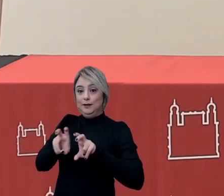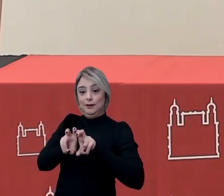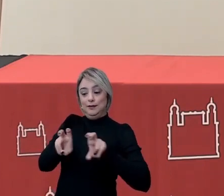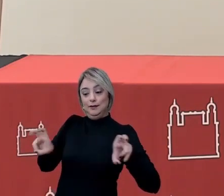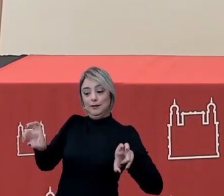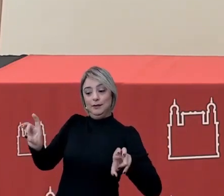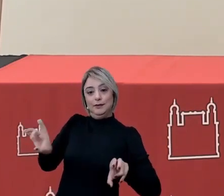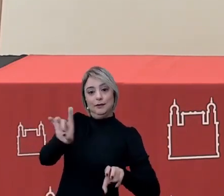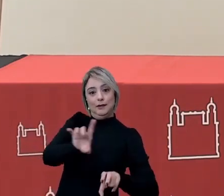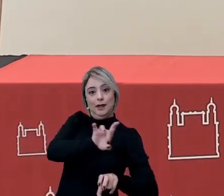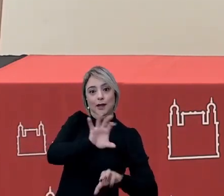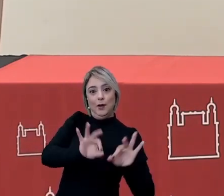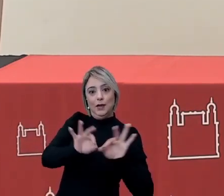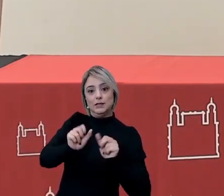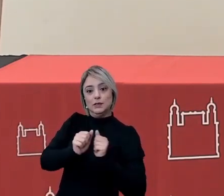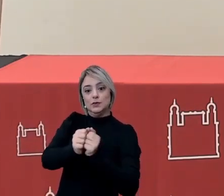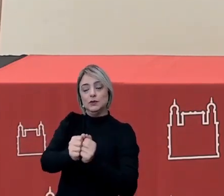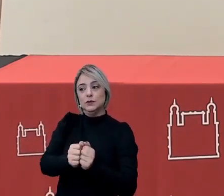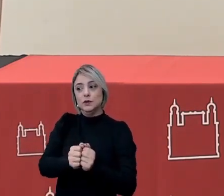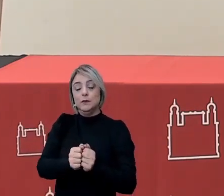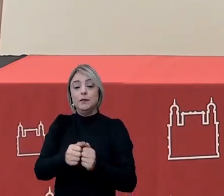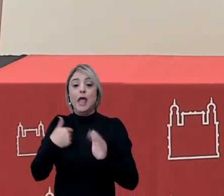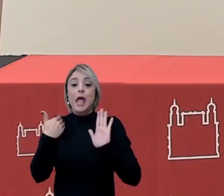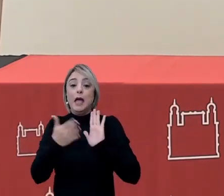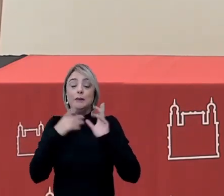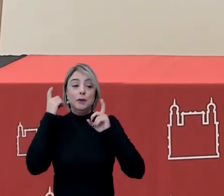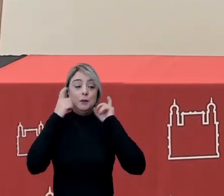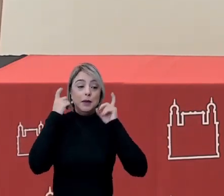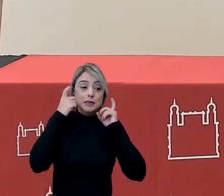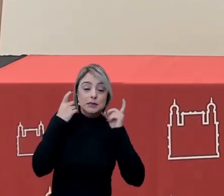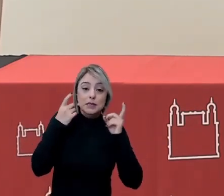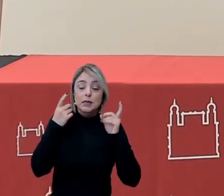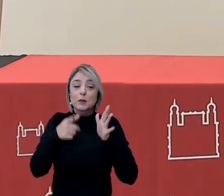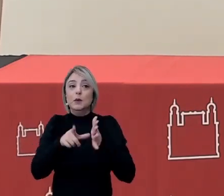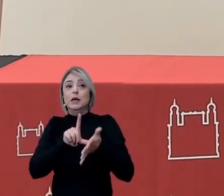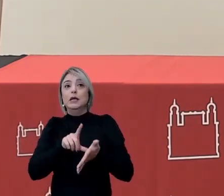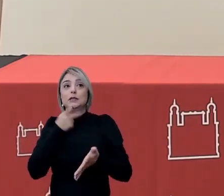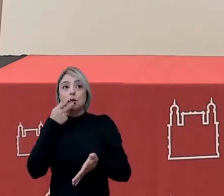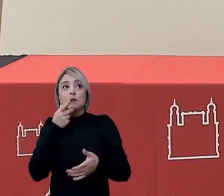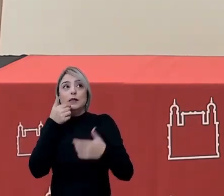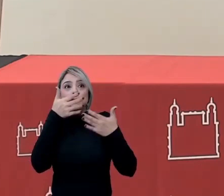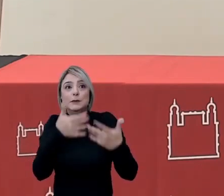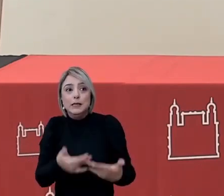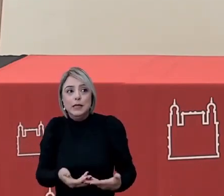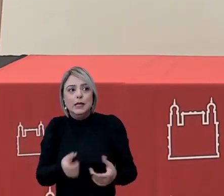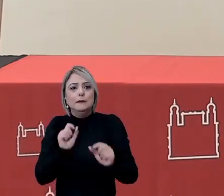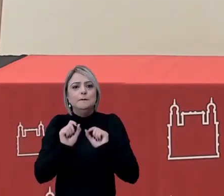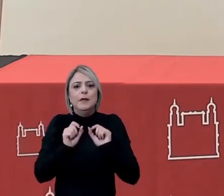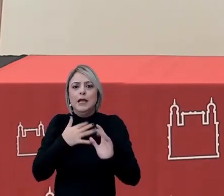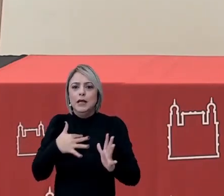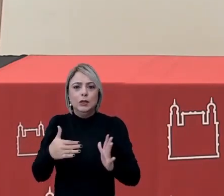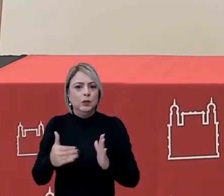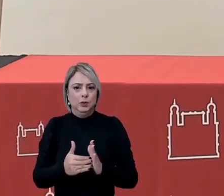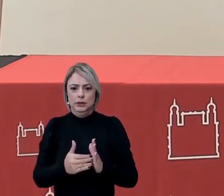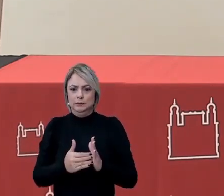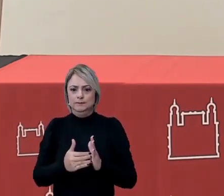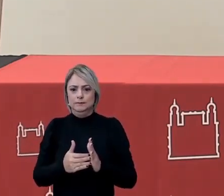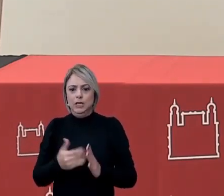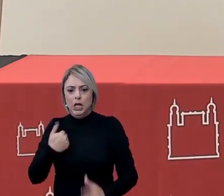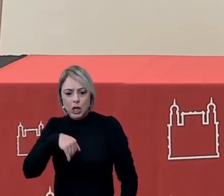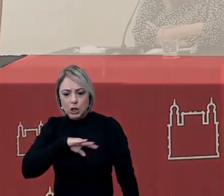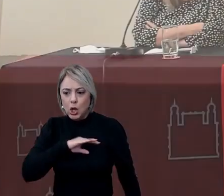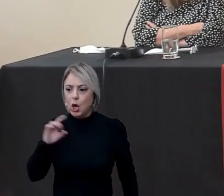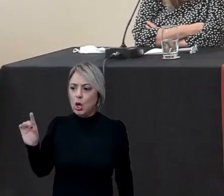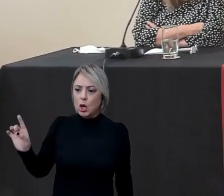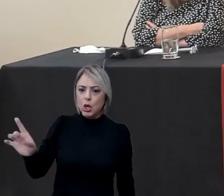organização com vocês a preocupação como eu falei aqui anteriormente ela é total assim a